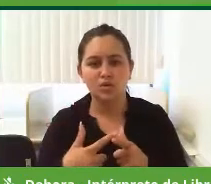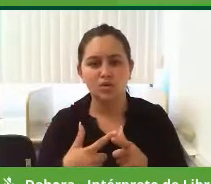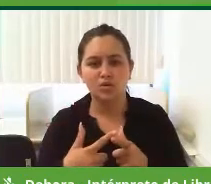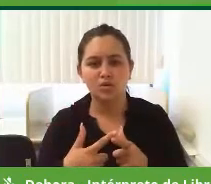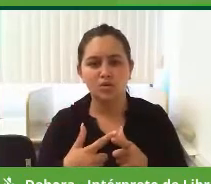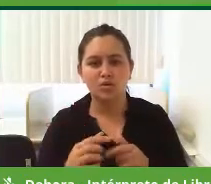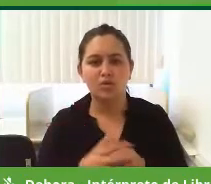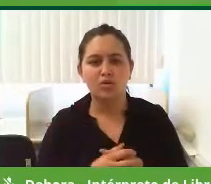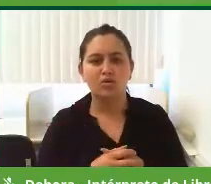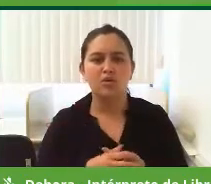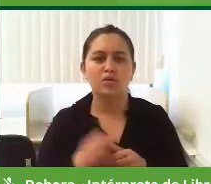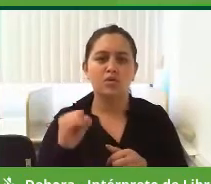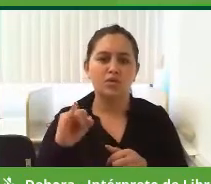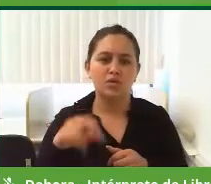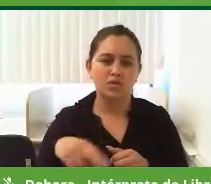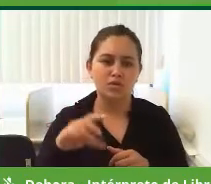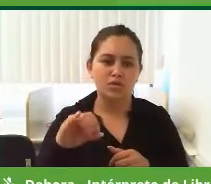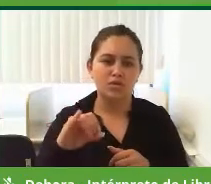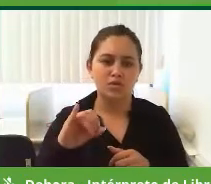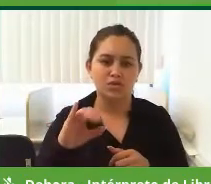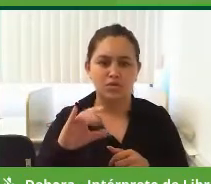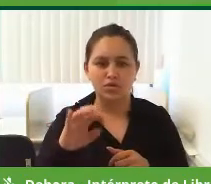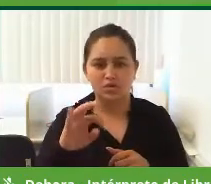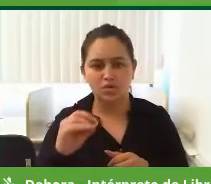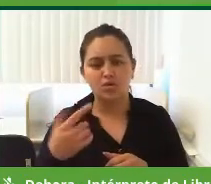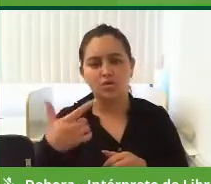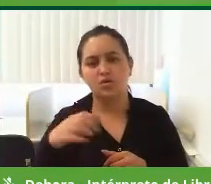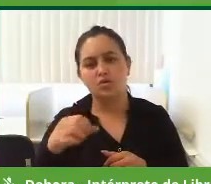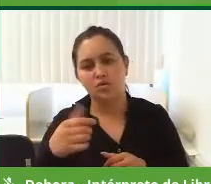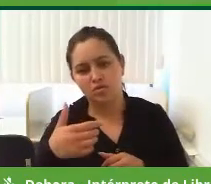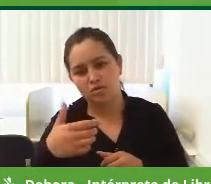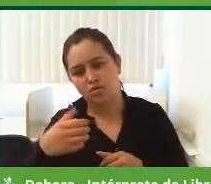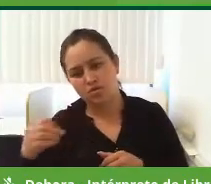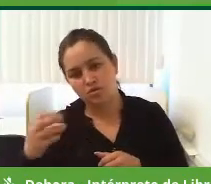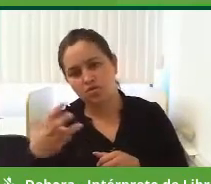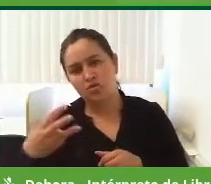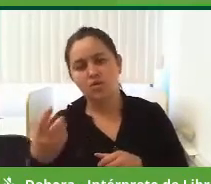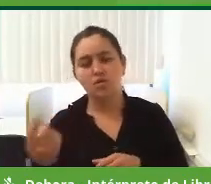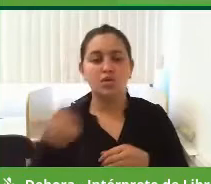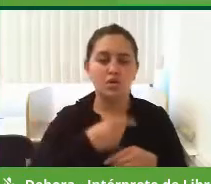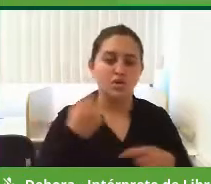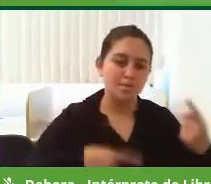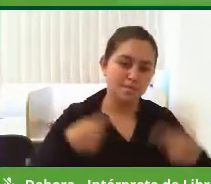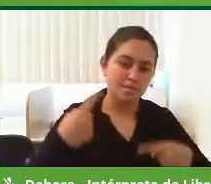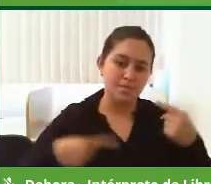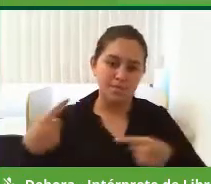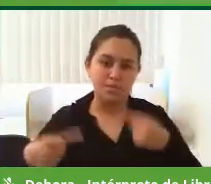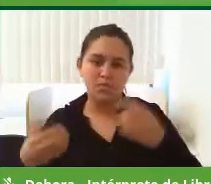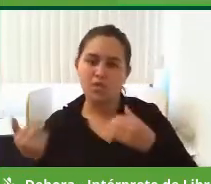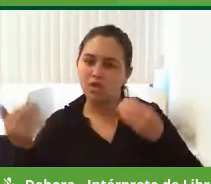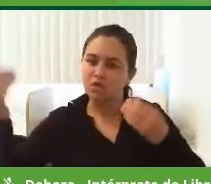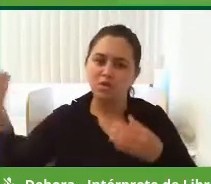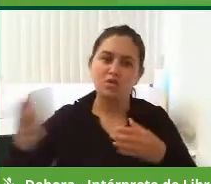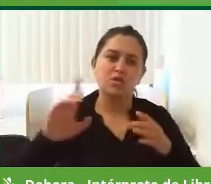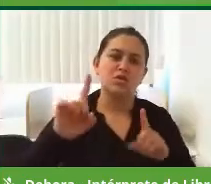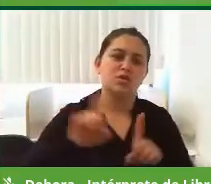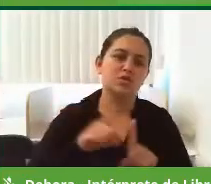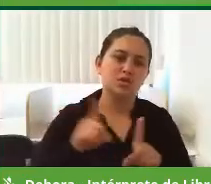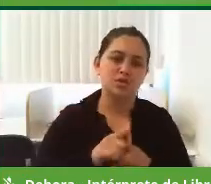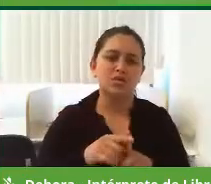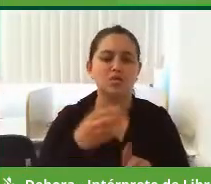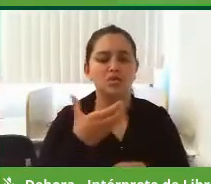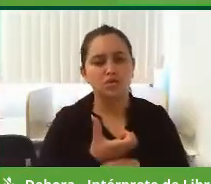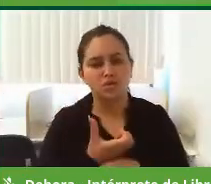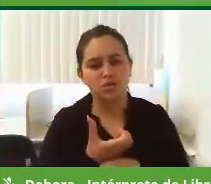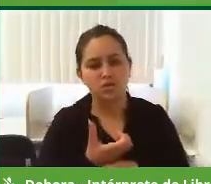sindicato até 2003, dali para cá, eu saí, vim para a luta política e viajei muito para Brasília buscar recursos,